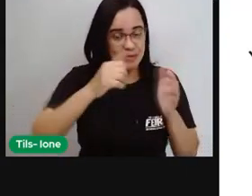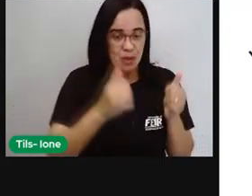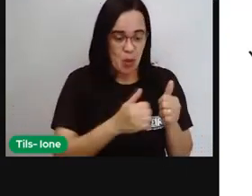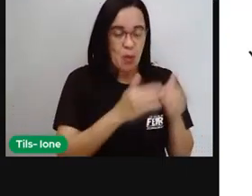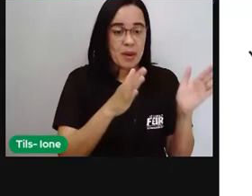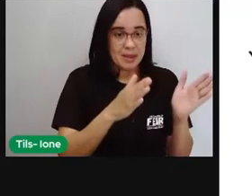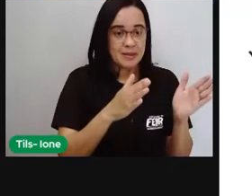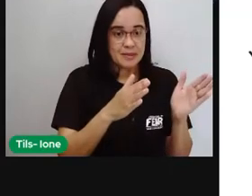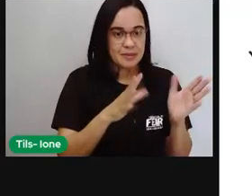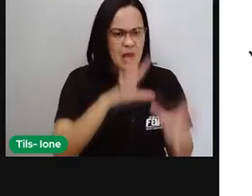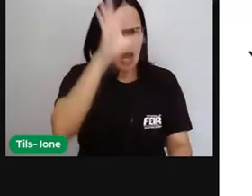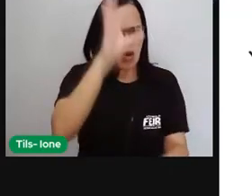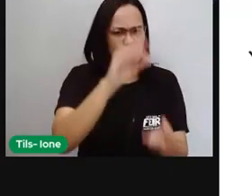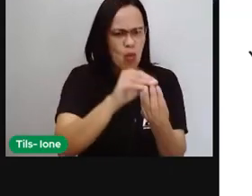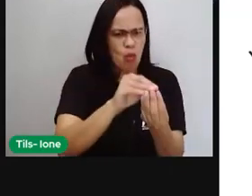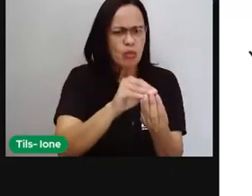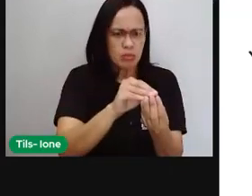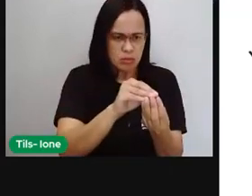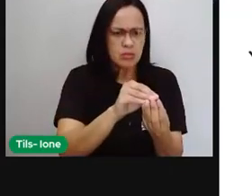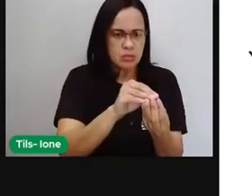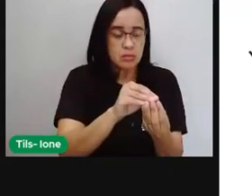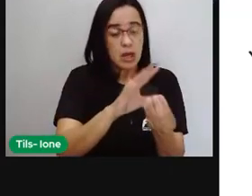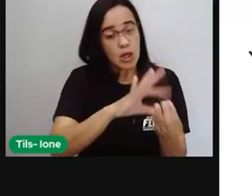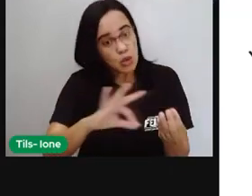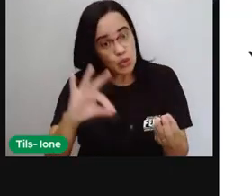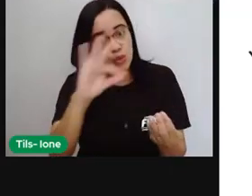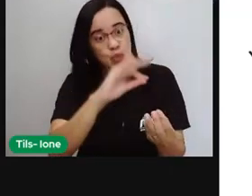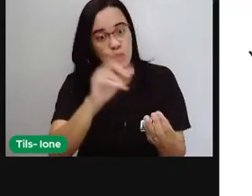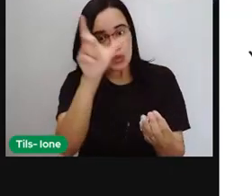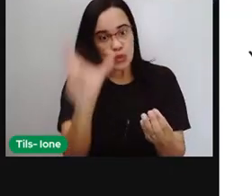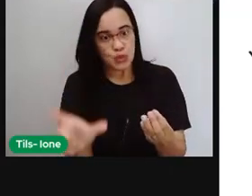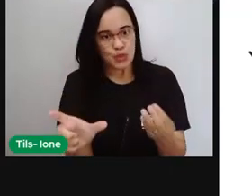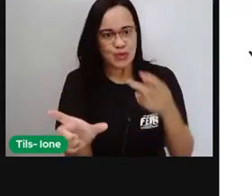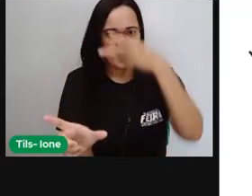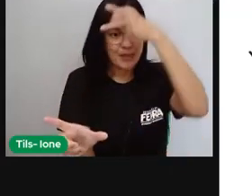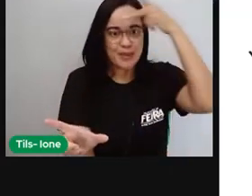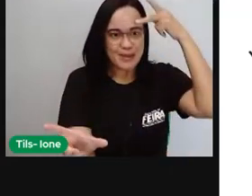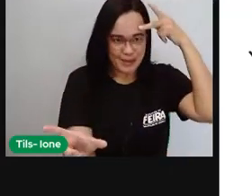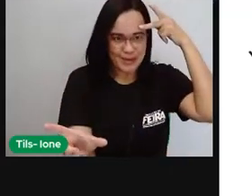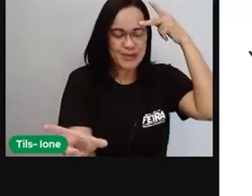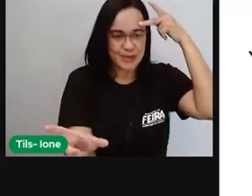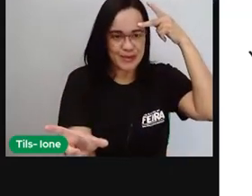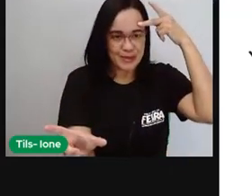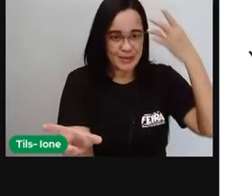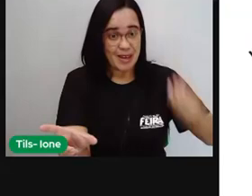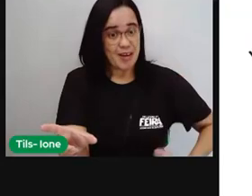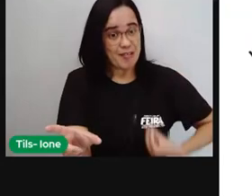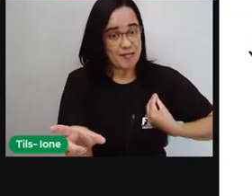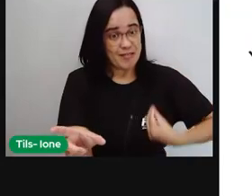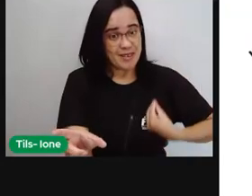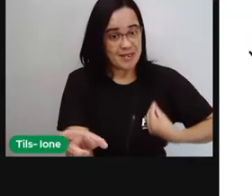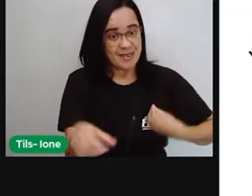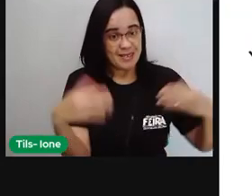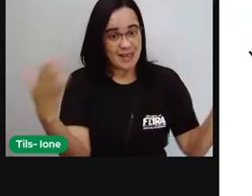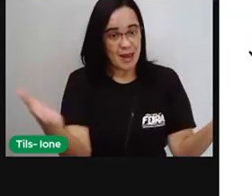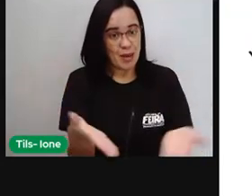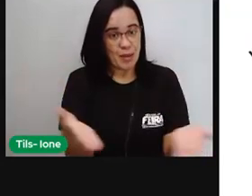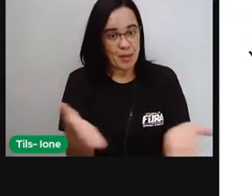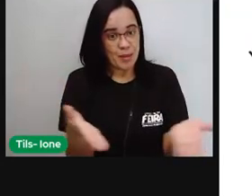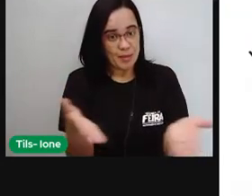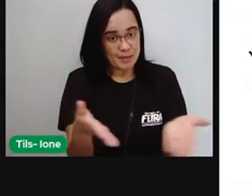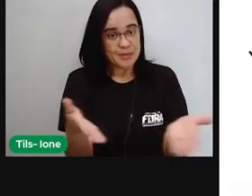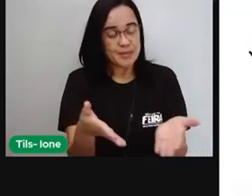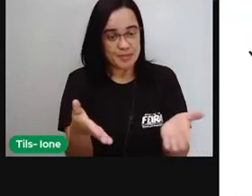um resumo né de tudo que a pessoa é em relação ao presente né antes aí de iniciar